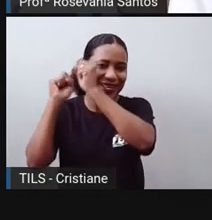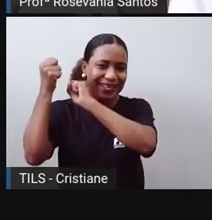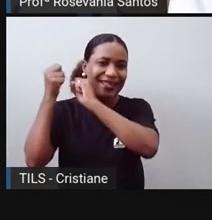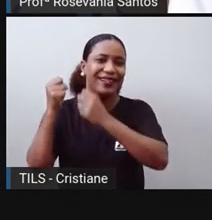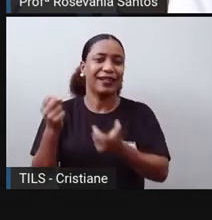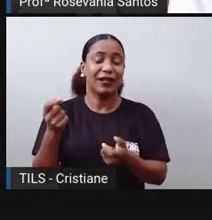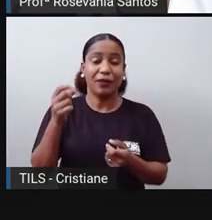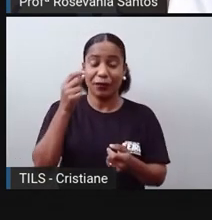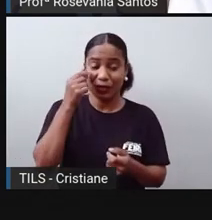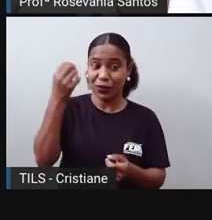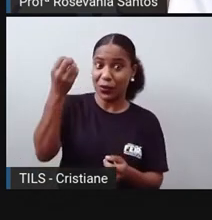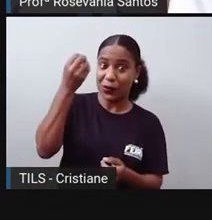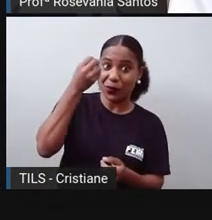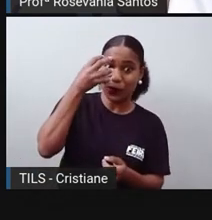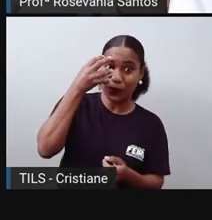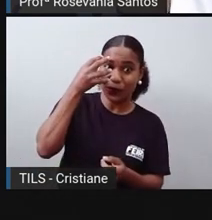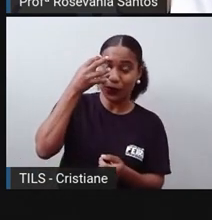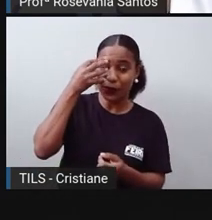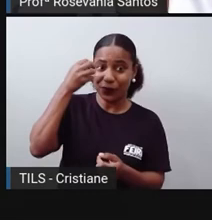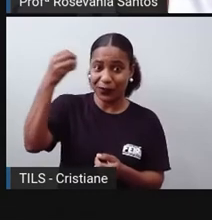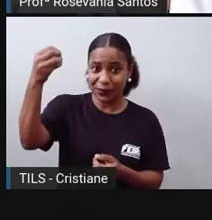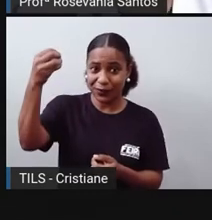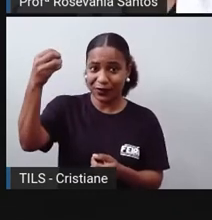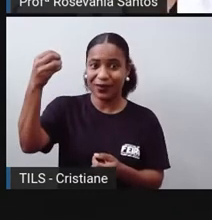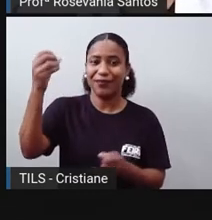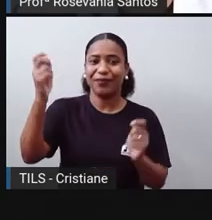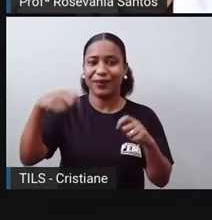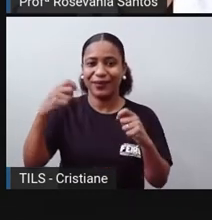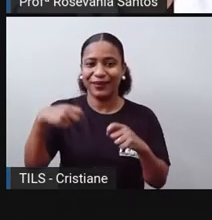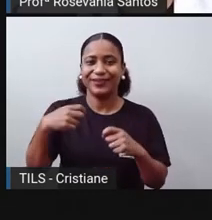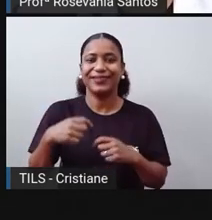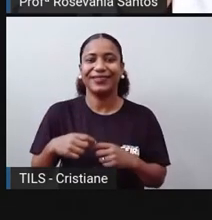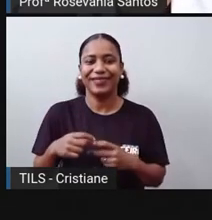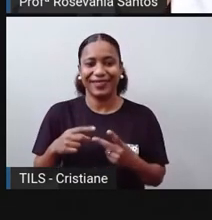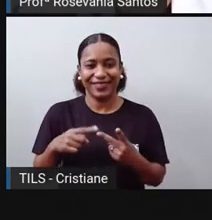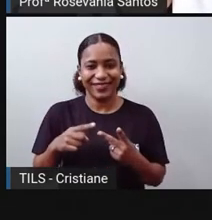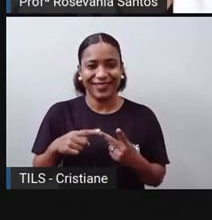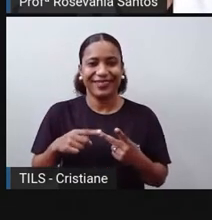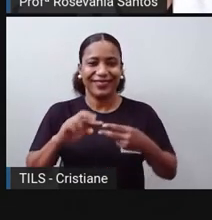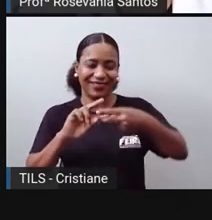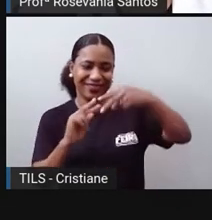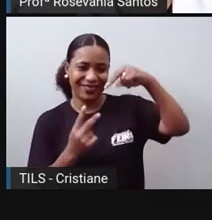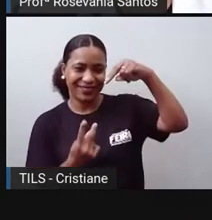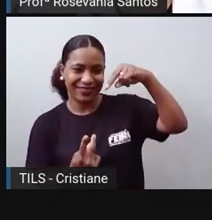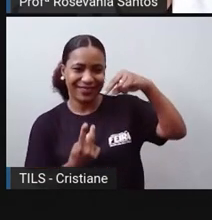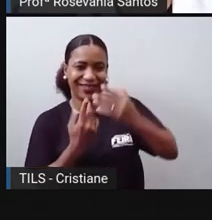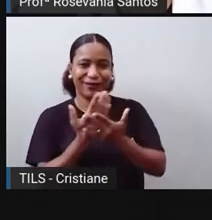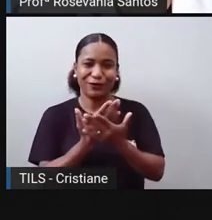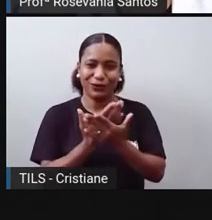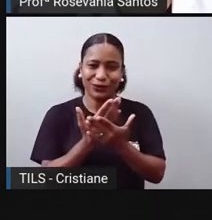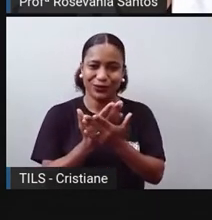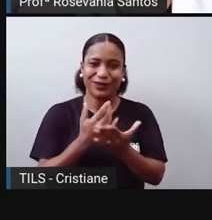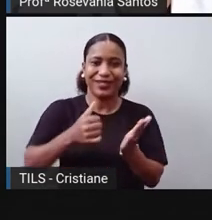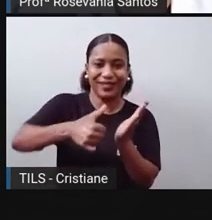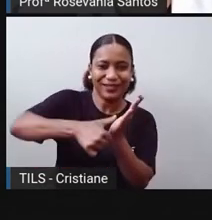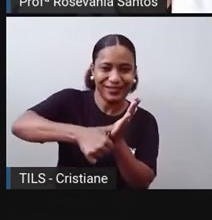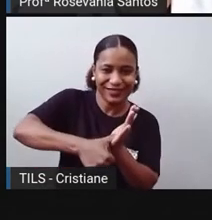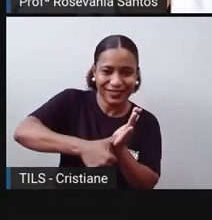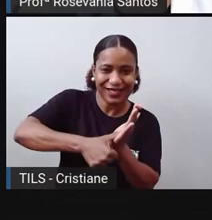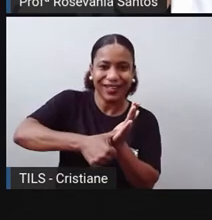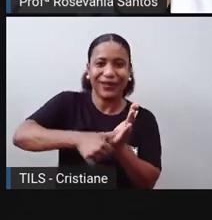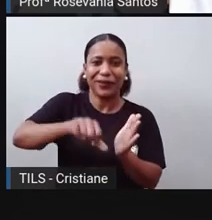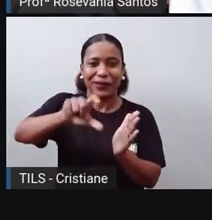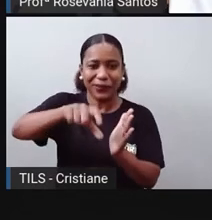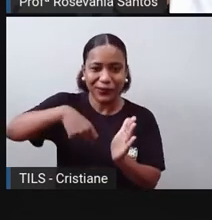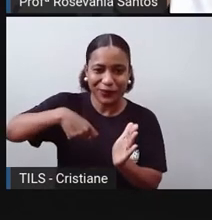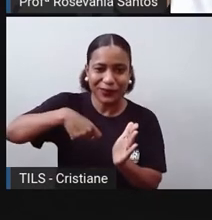DNA, olha o dedo aqui, né, isso aqui é um dedo, aqui fazendo, né, a leitura da digital e aí saindo todas as suas